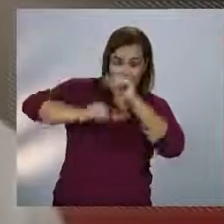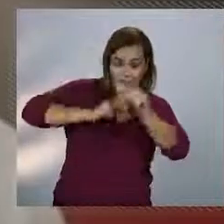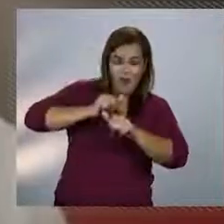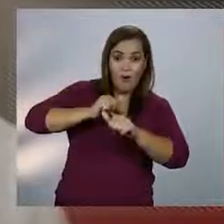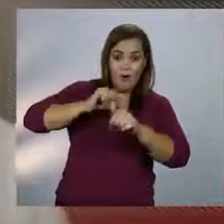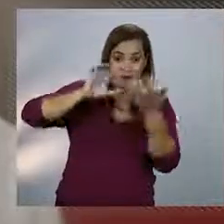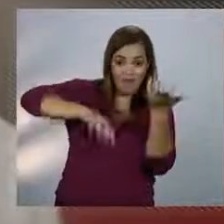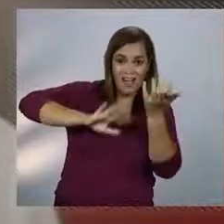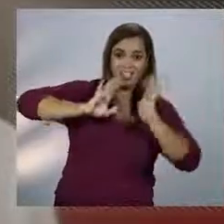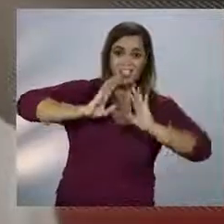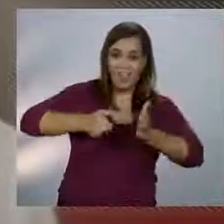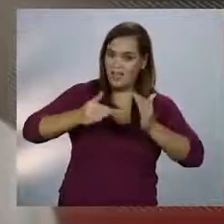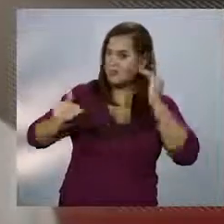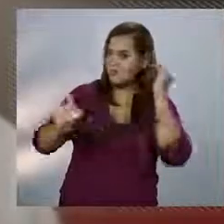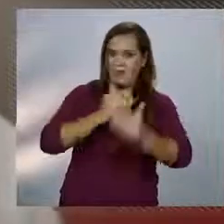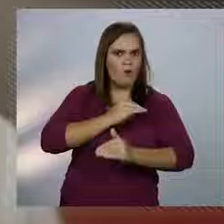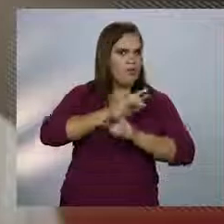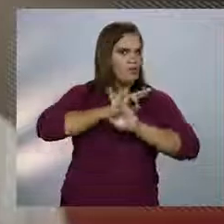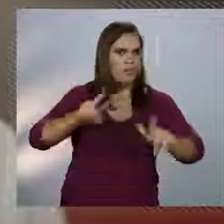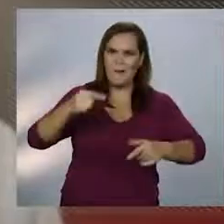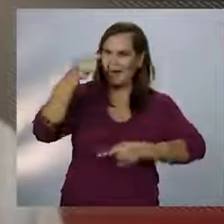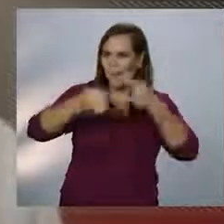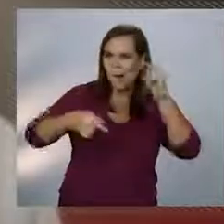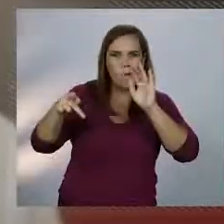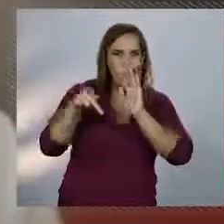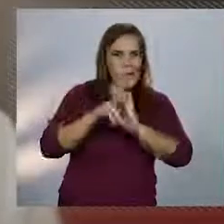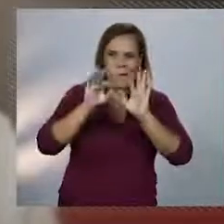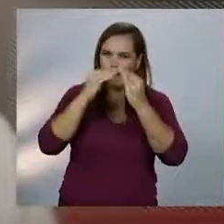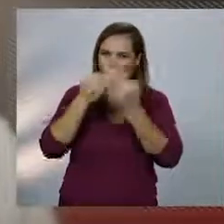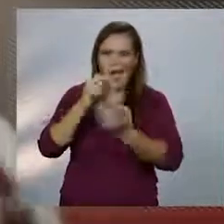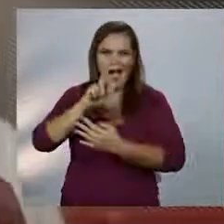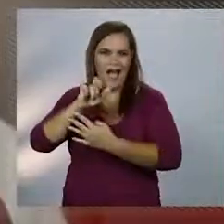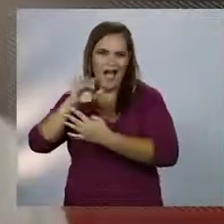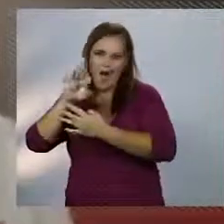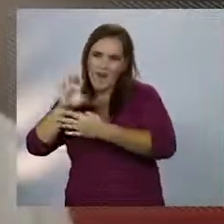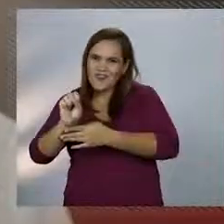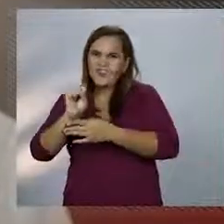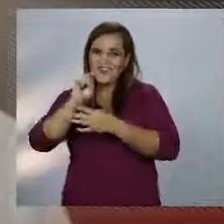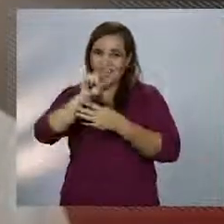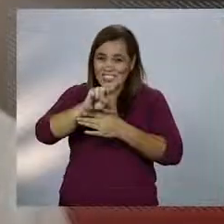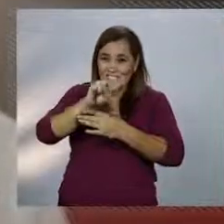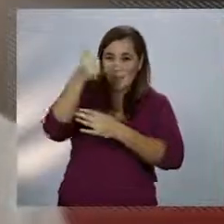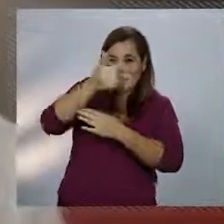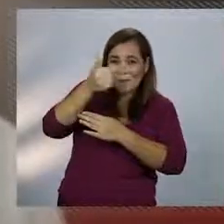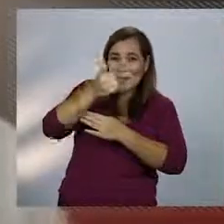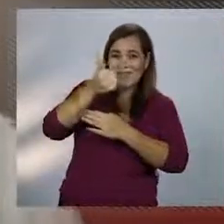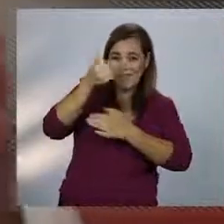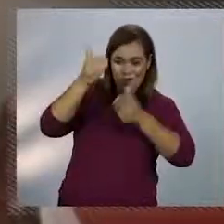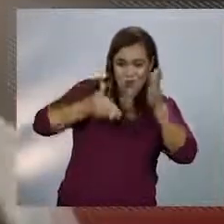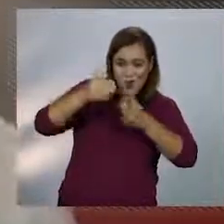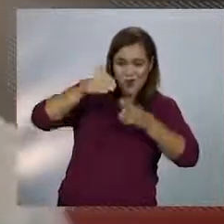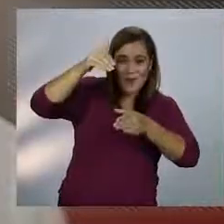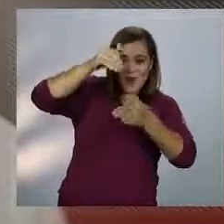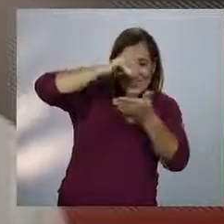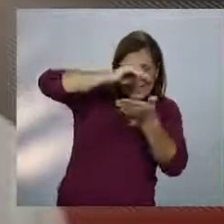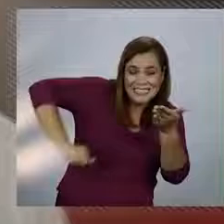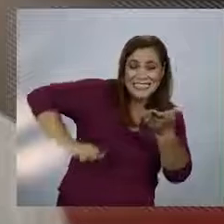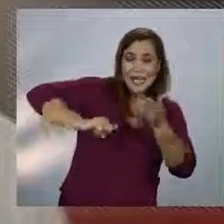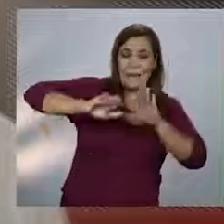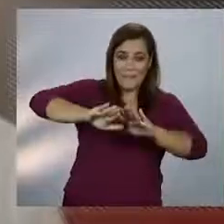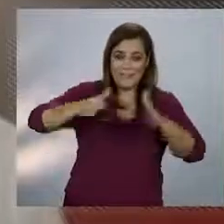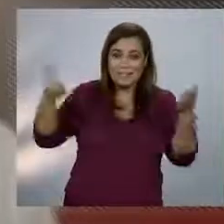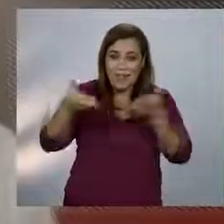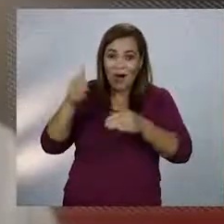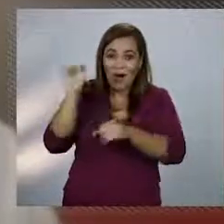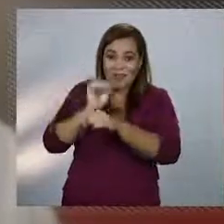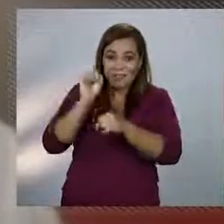Alves que você tirou do poder no primeiro turno e que agora esperam Carlos Eduardo Alves ganhar para voltar a